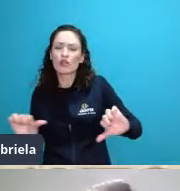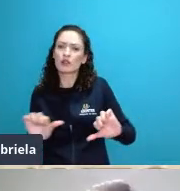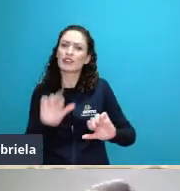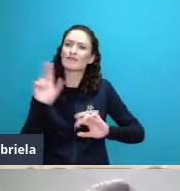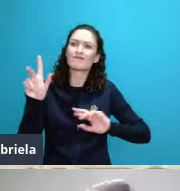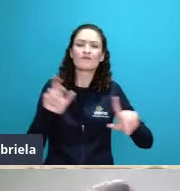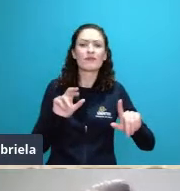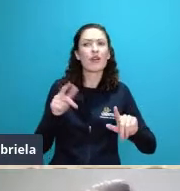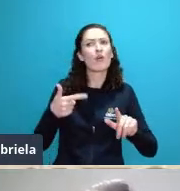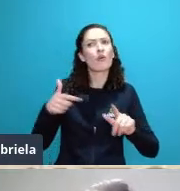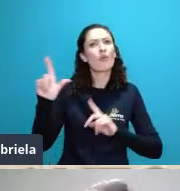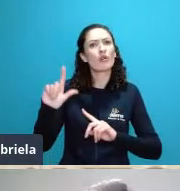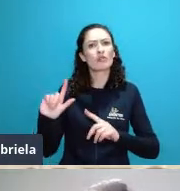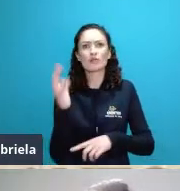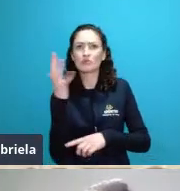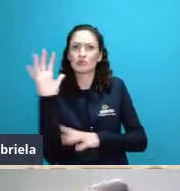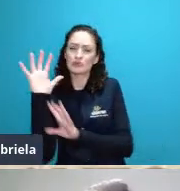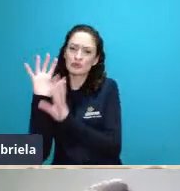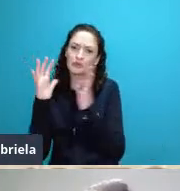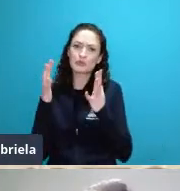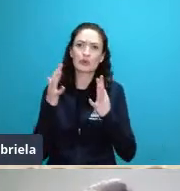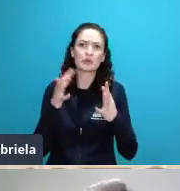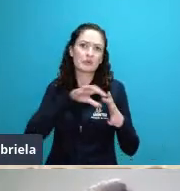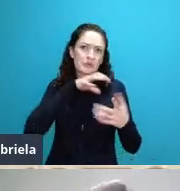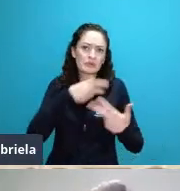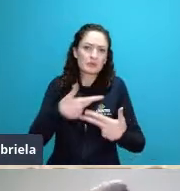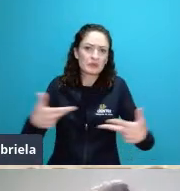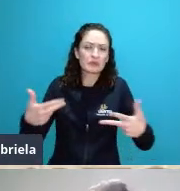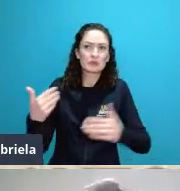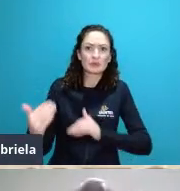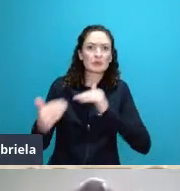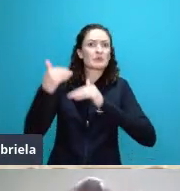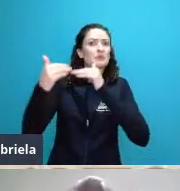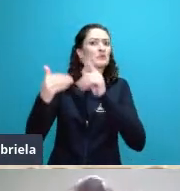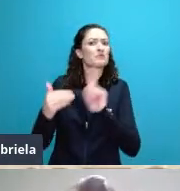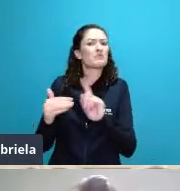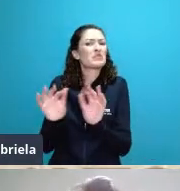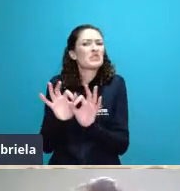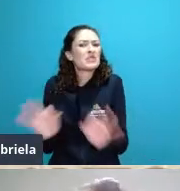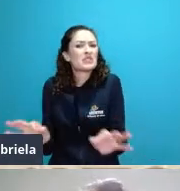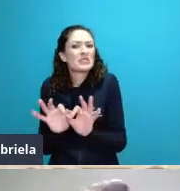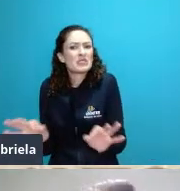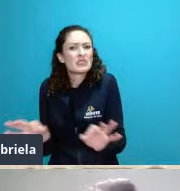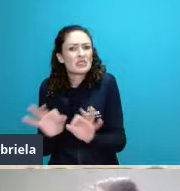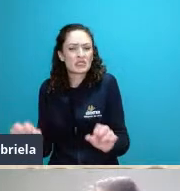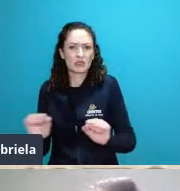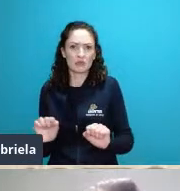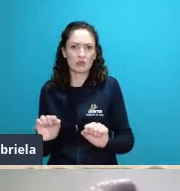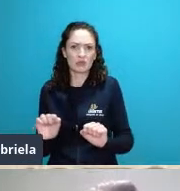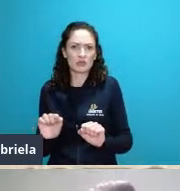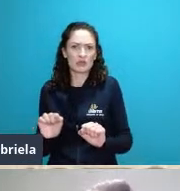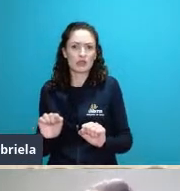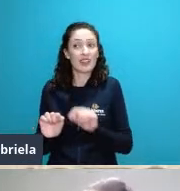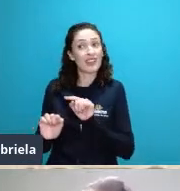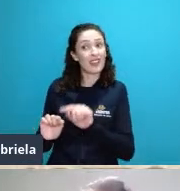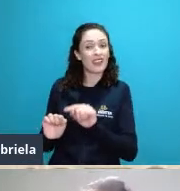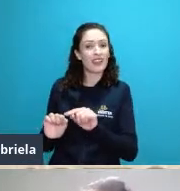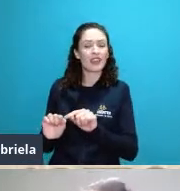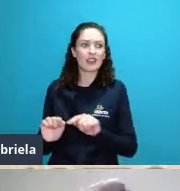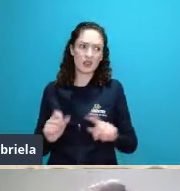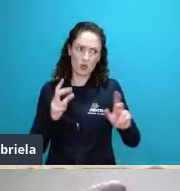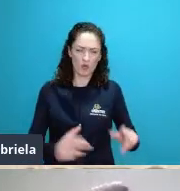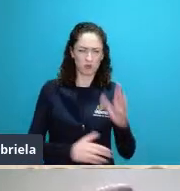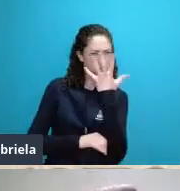tão desenvolvidas vai dando lugar a sistemas mais complexos como uma floresta essa produtividade diminui